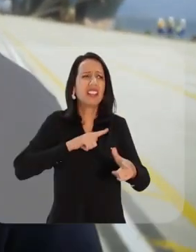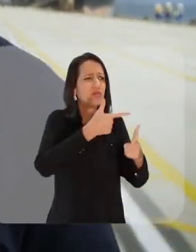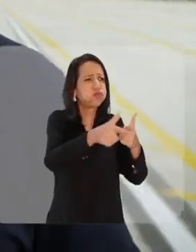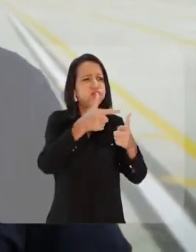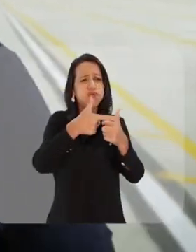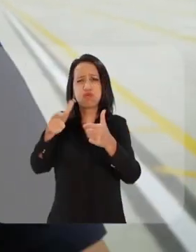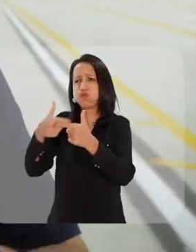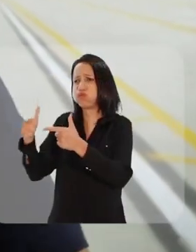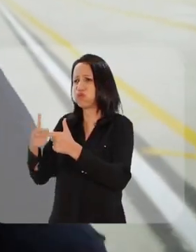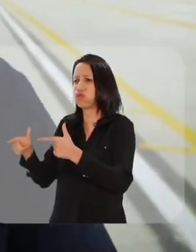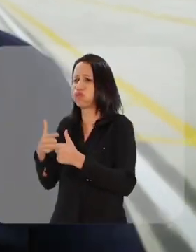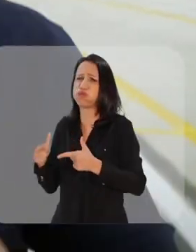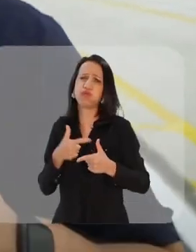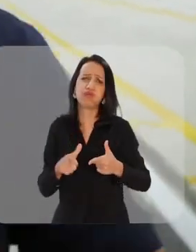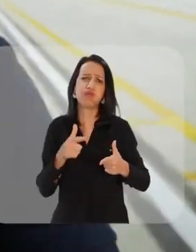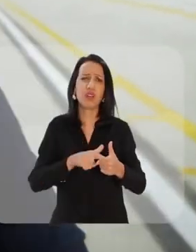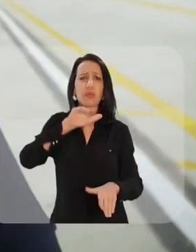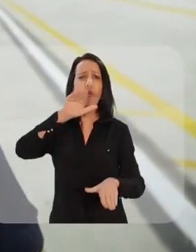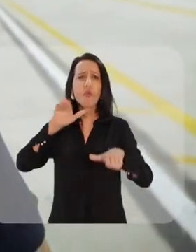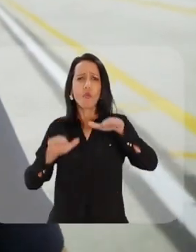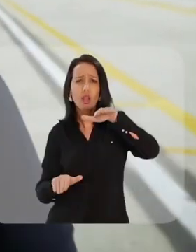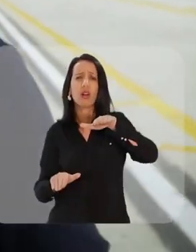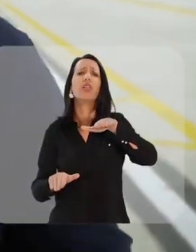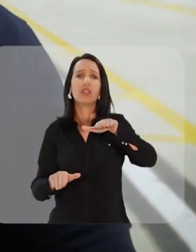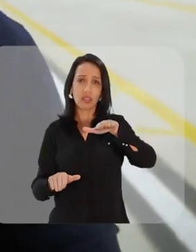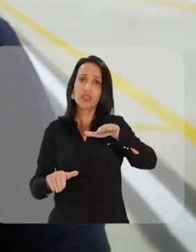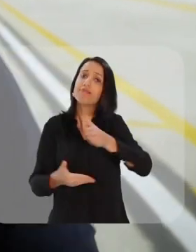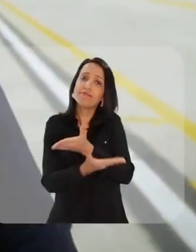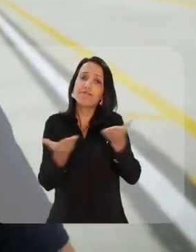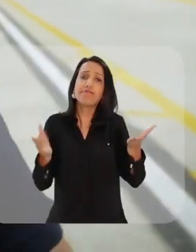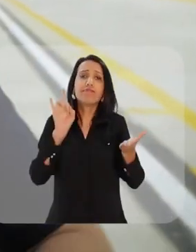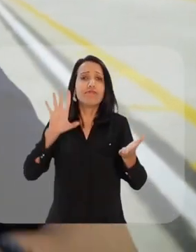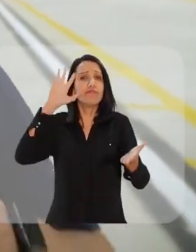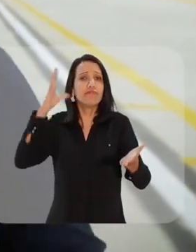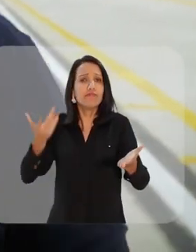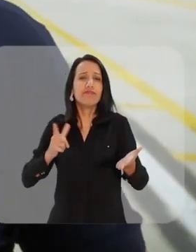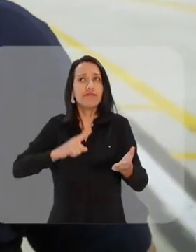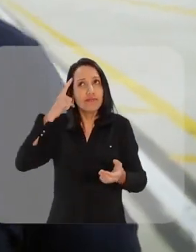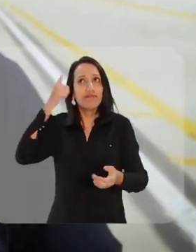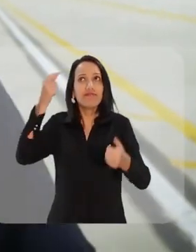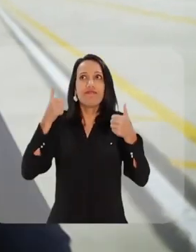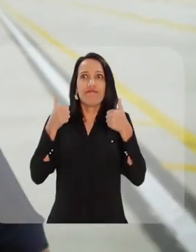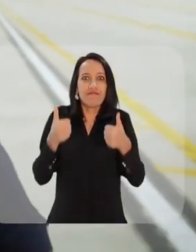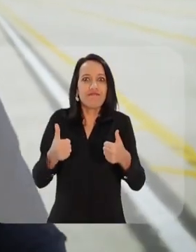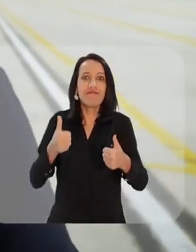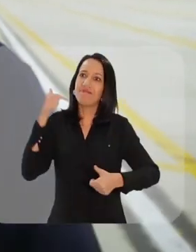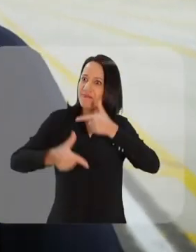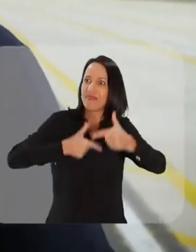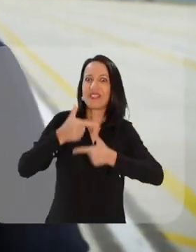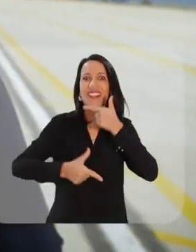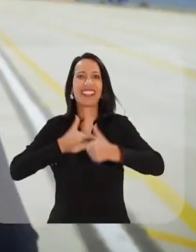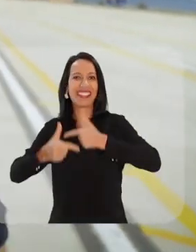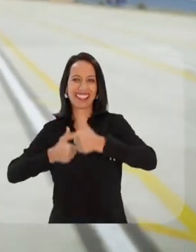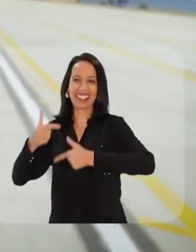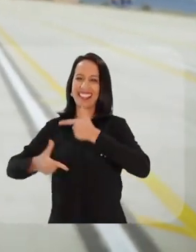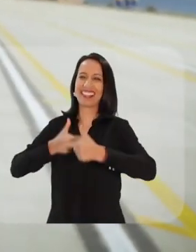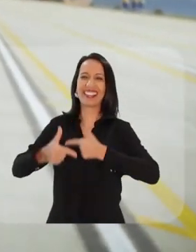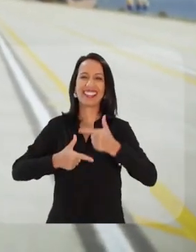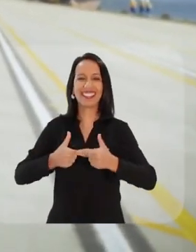tem muitos problemas e está cada vez mais desigual. E tudo isso só se resolve com boas ideias e muito trabalho.